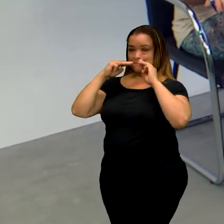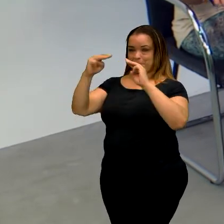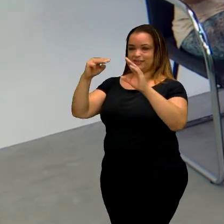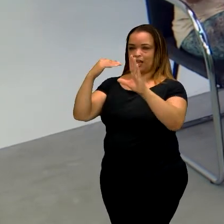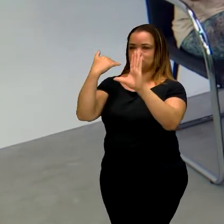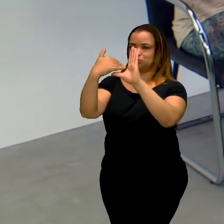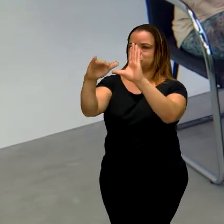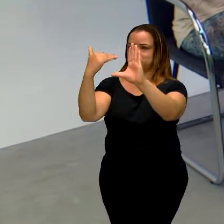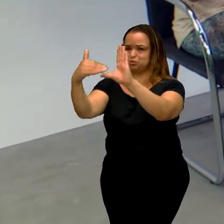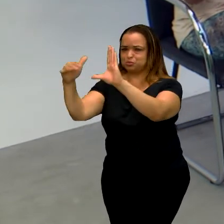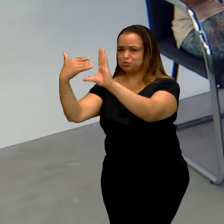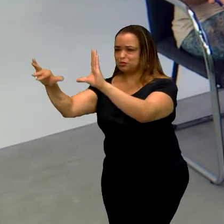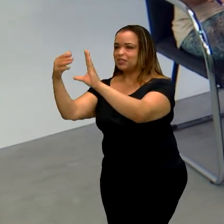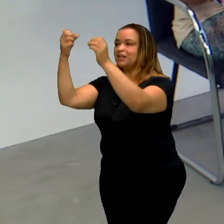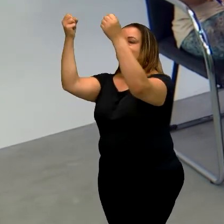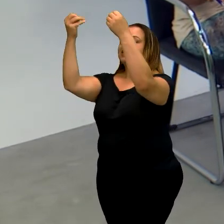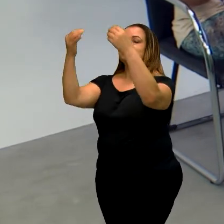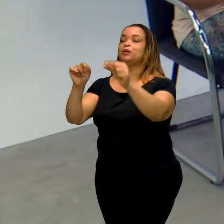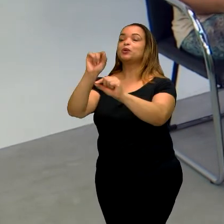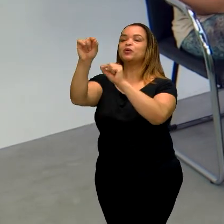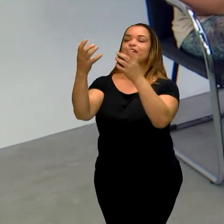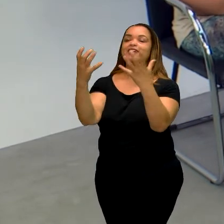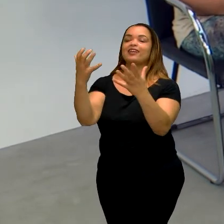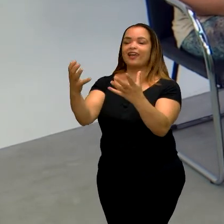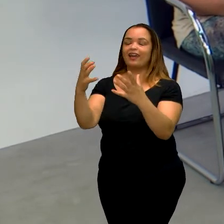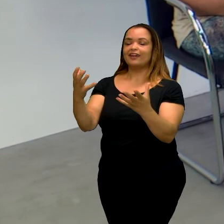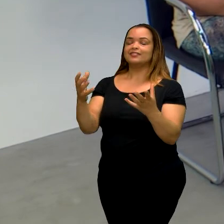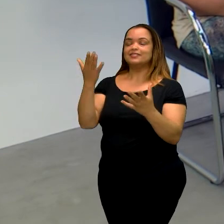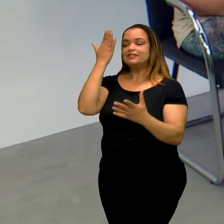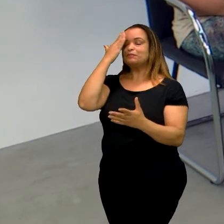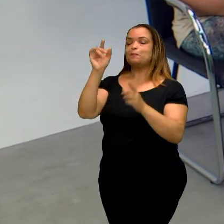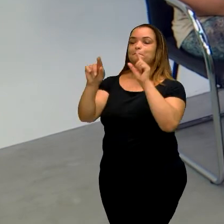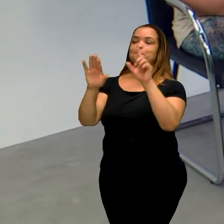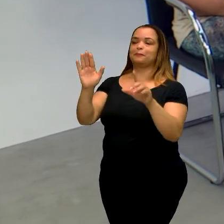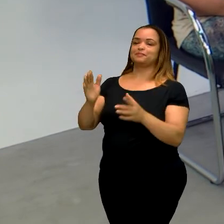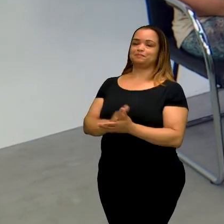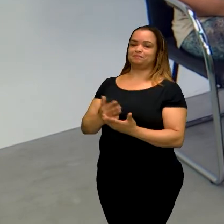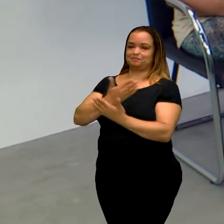pautas. O que vocês gostariam de saber mais. Tá bom? Um abraço.